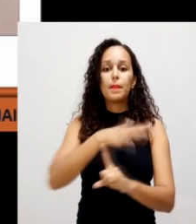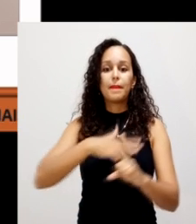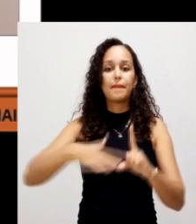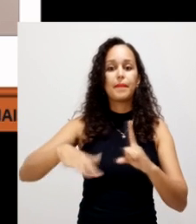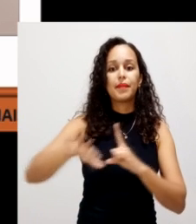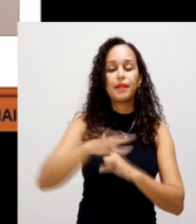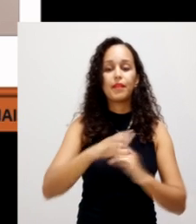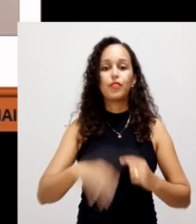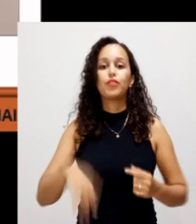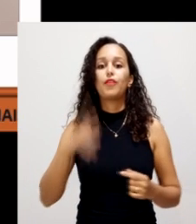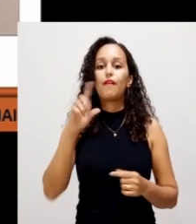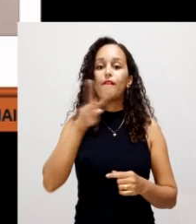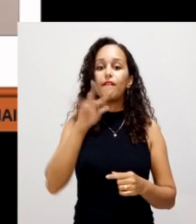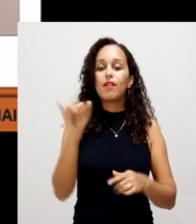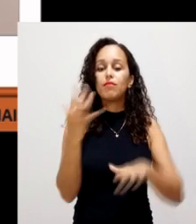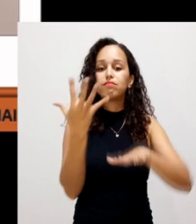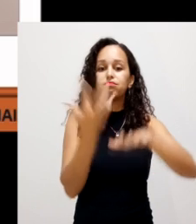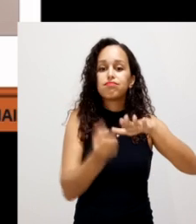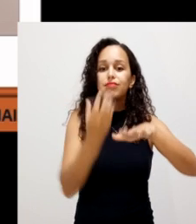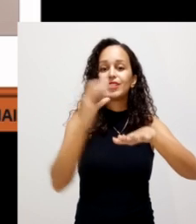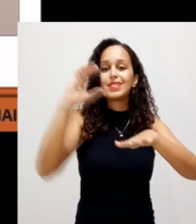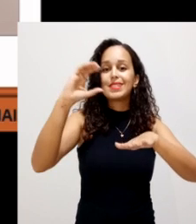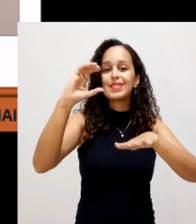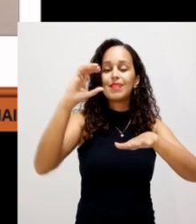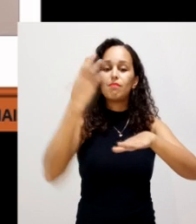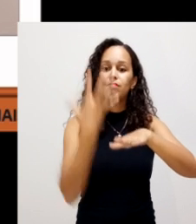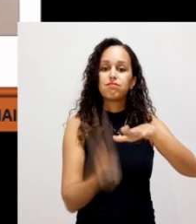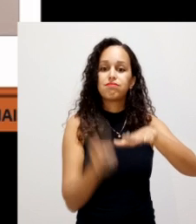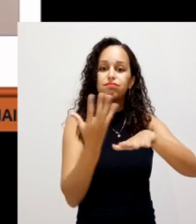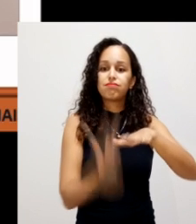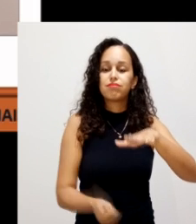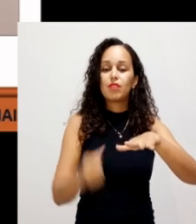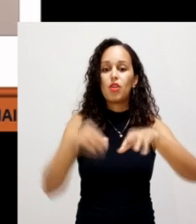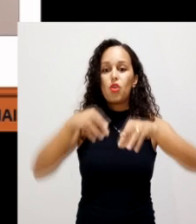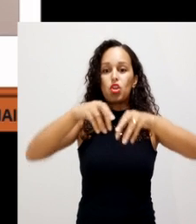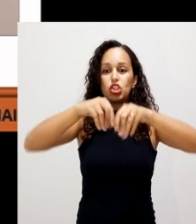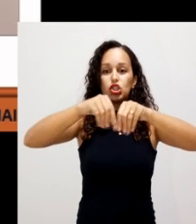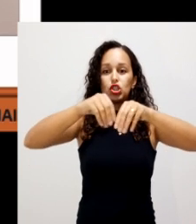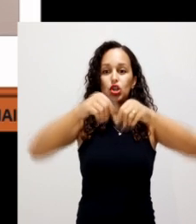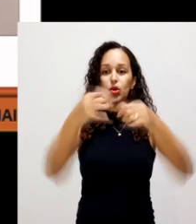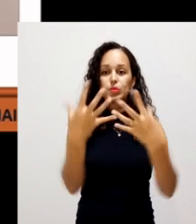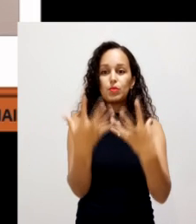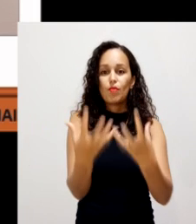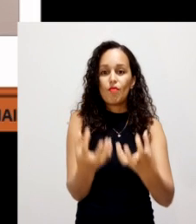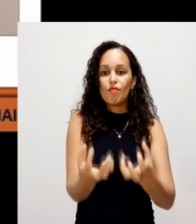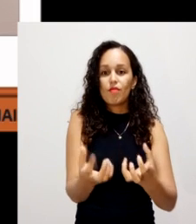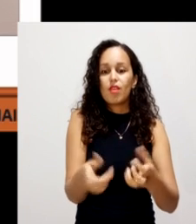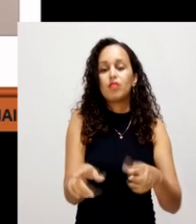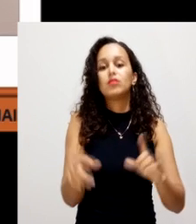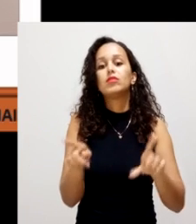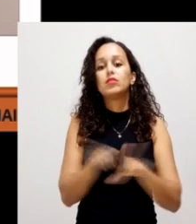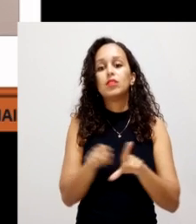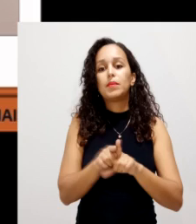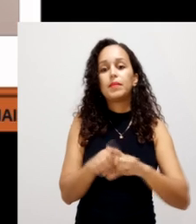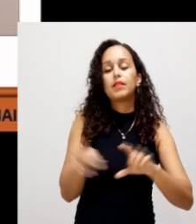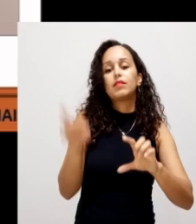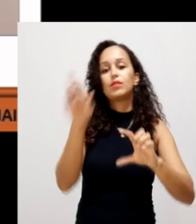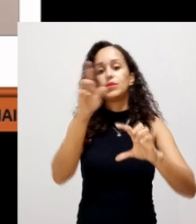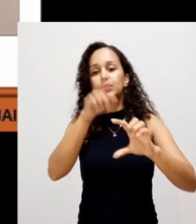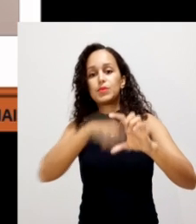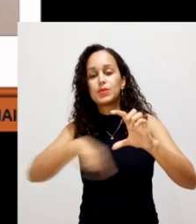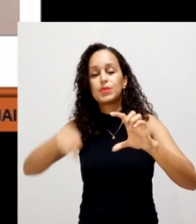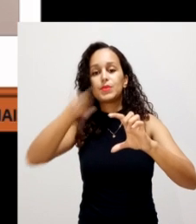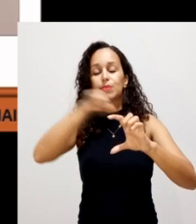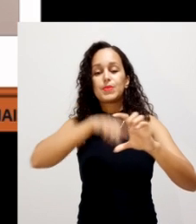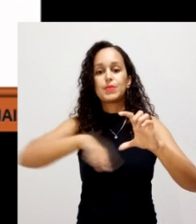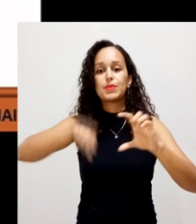dinâmica do carbono, sequestro de carbono, a erosão de solos, diversidade microbiana, e aí participando dos ciclos biogeoquímicos.